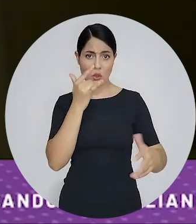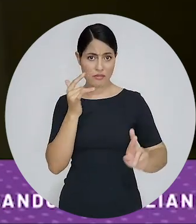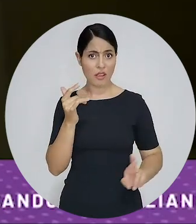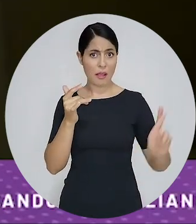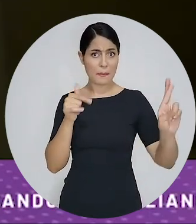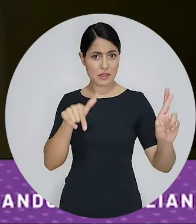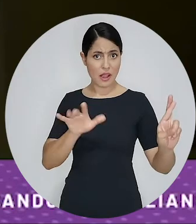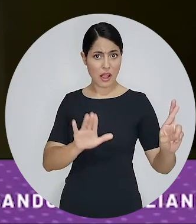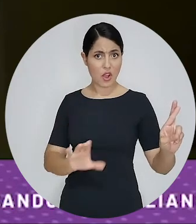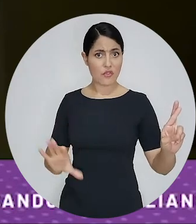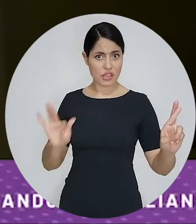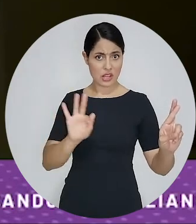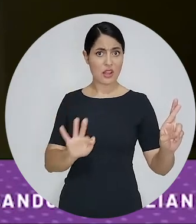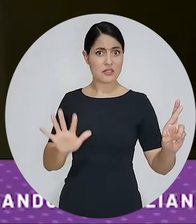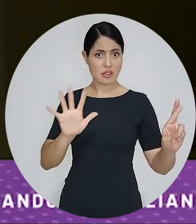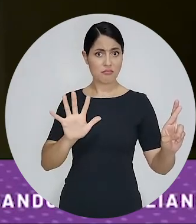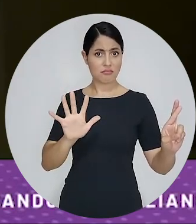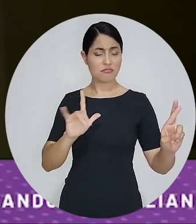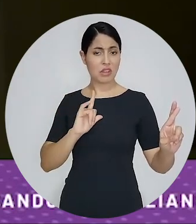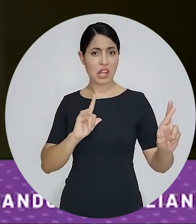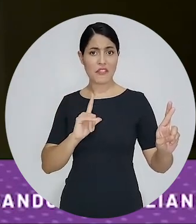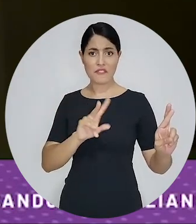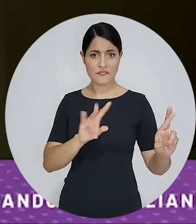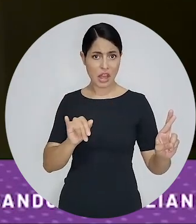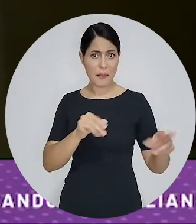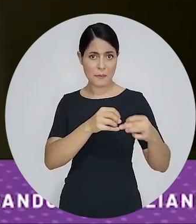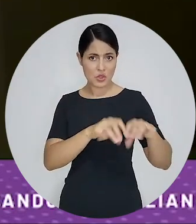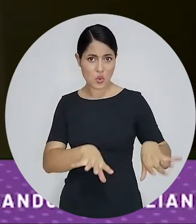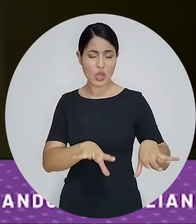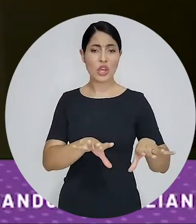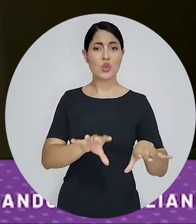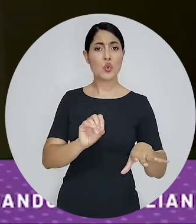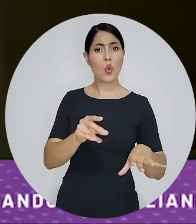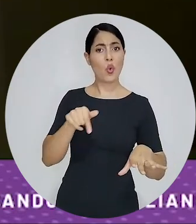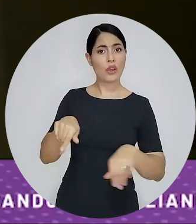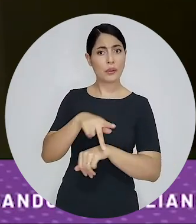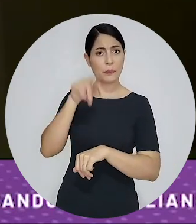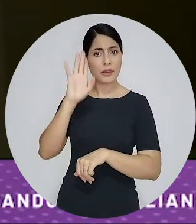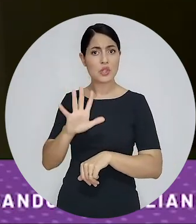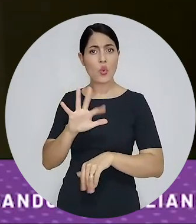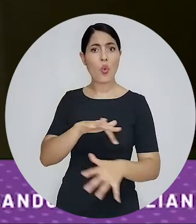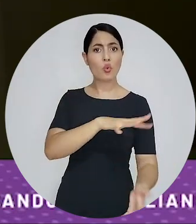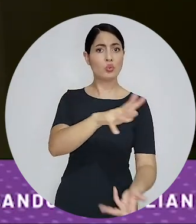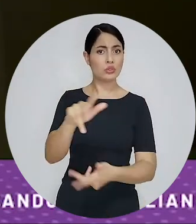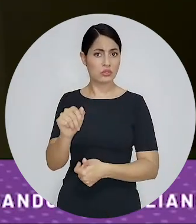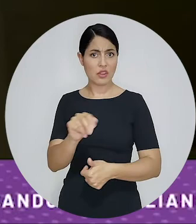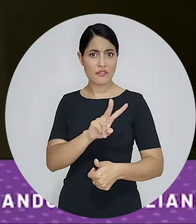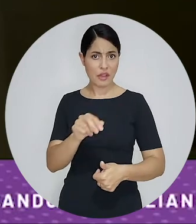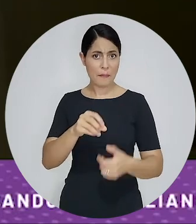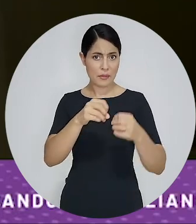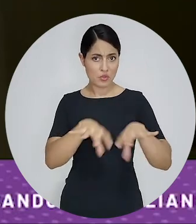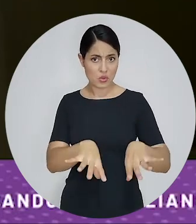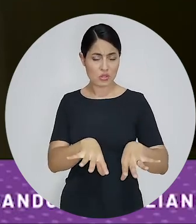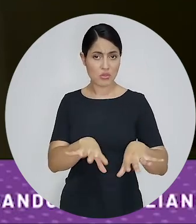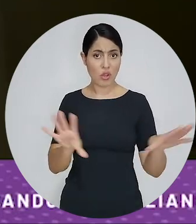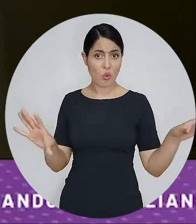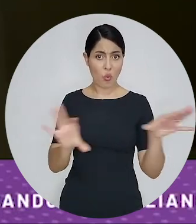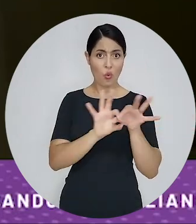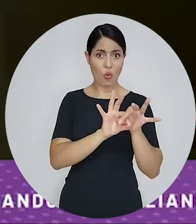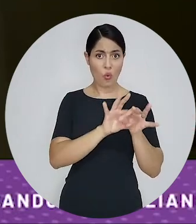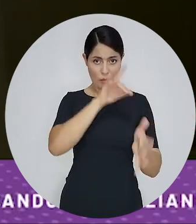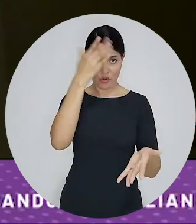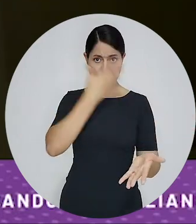pratica algum ato que possa gerar algum dano à administração pública nacional ou estrangeira se